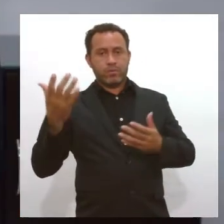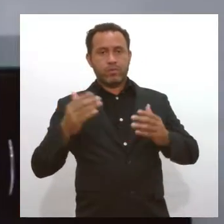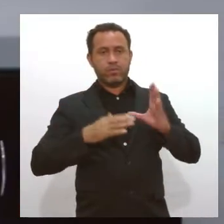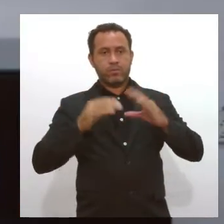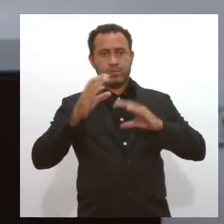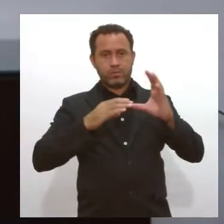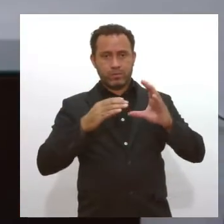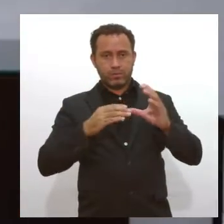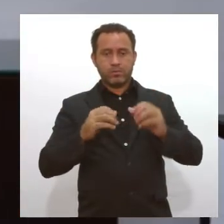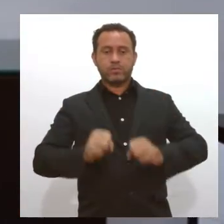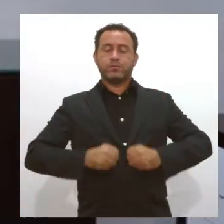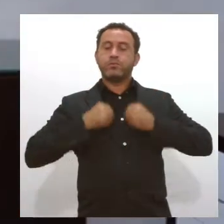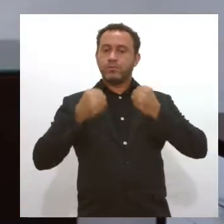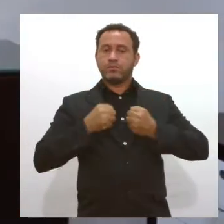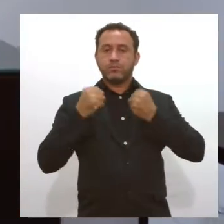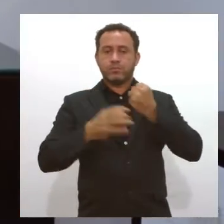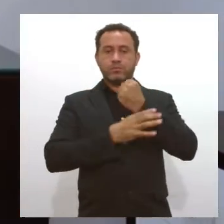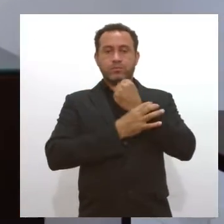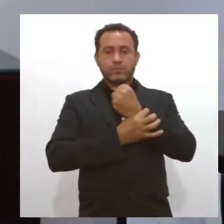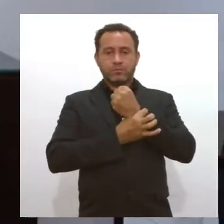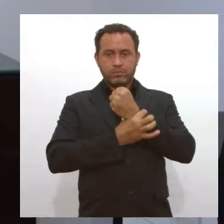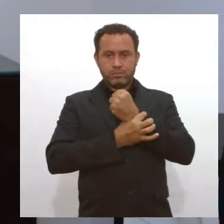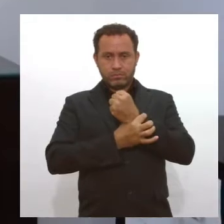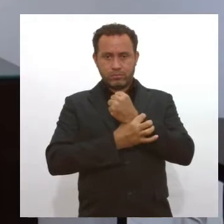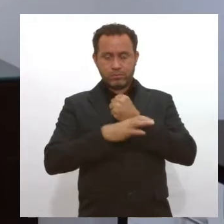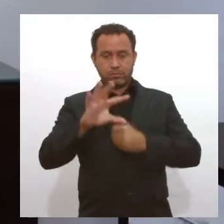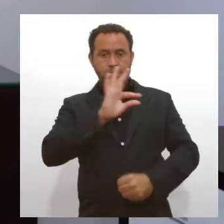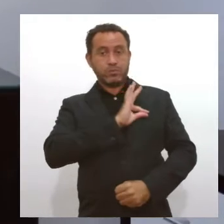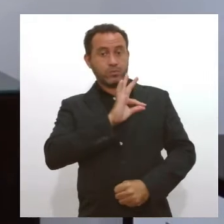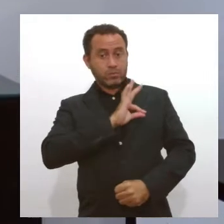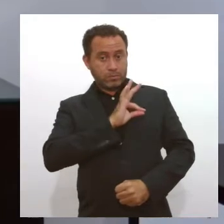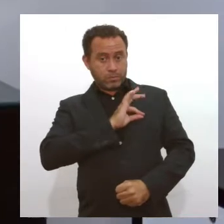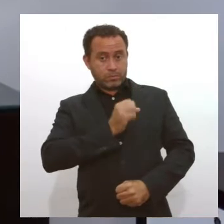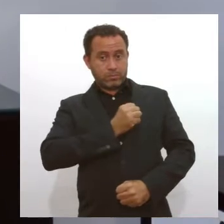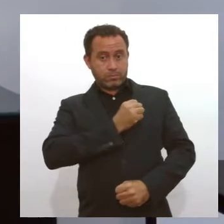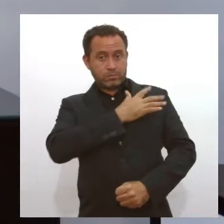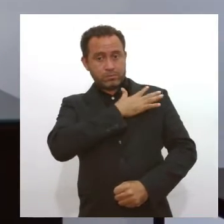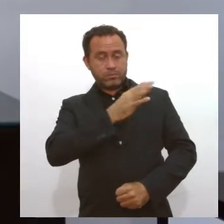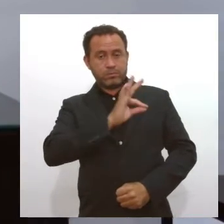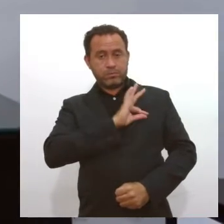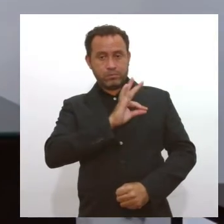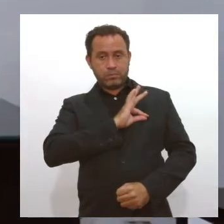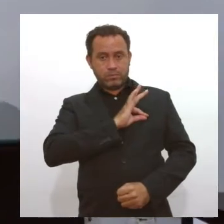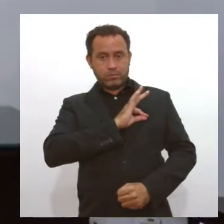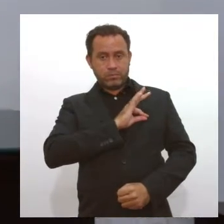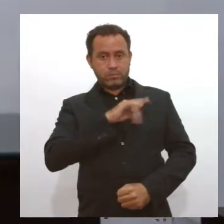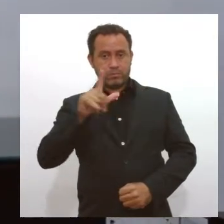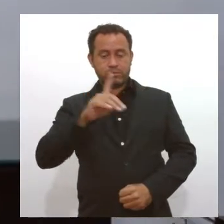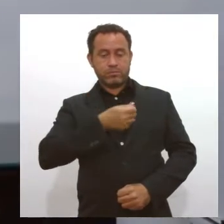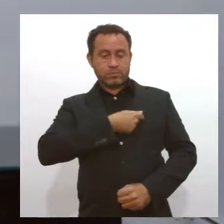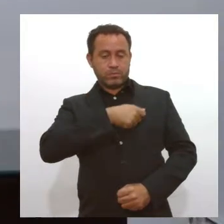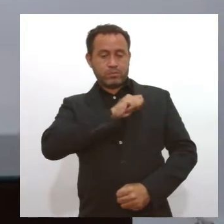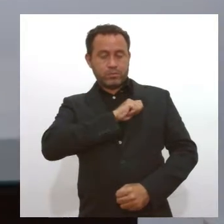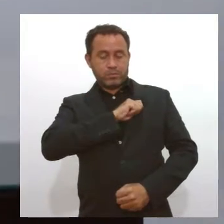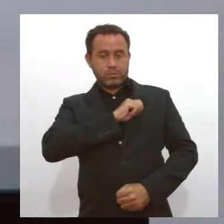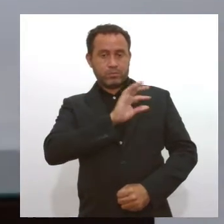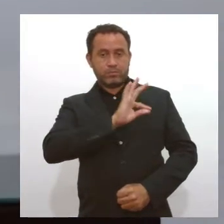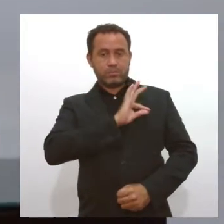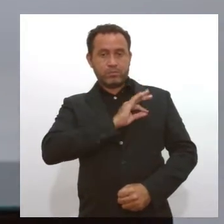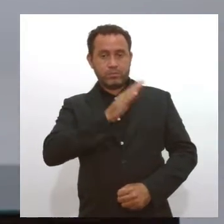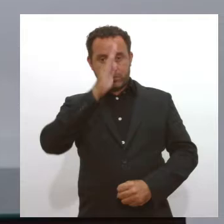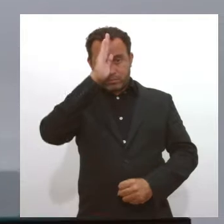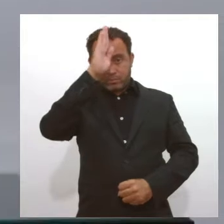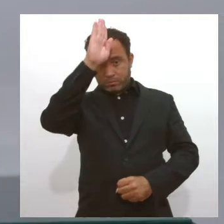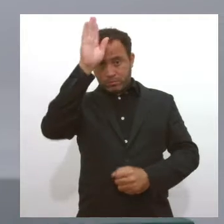reforçar a segurança pública, são policiais civis, policiais militares, delegados, militares do corpo de